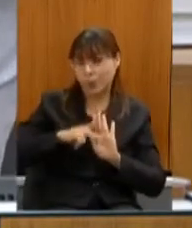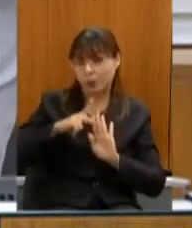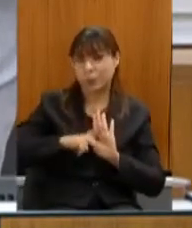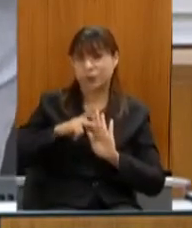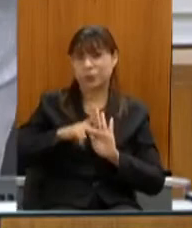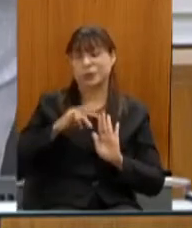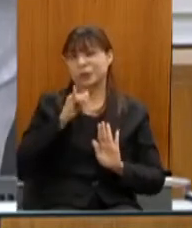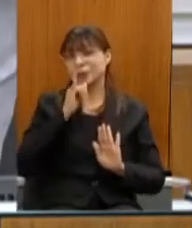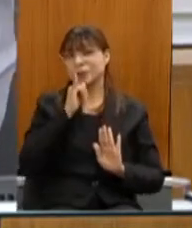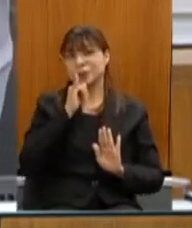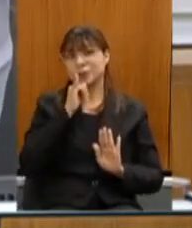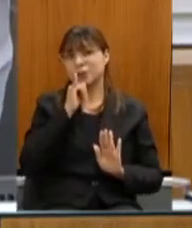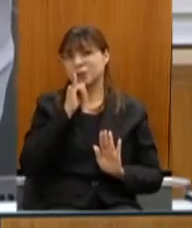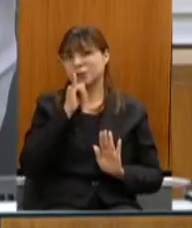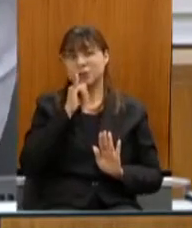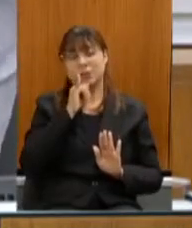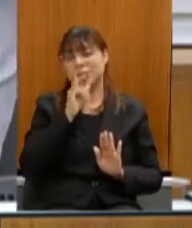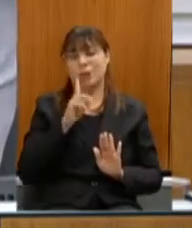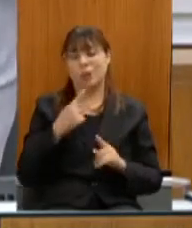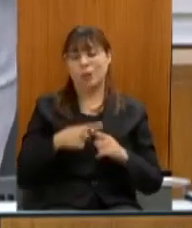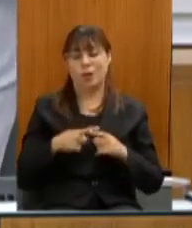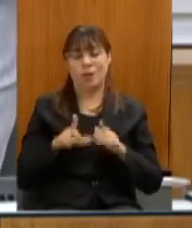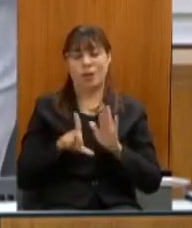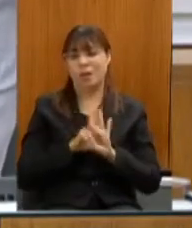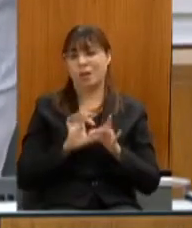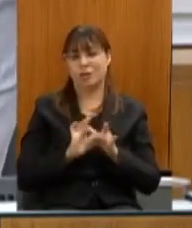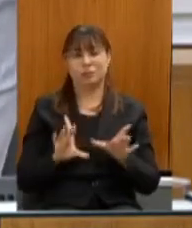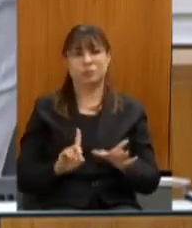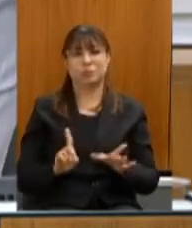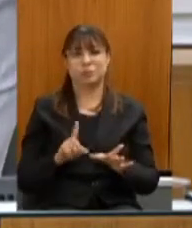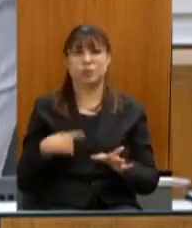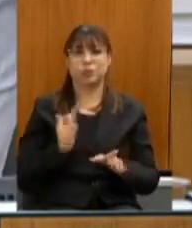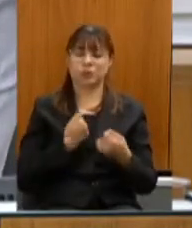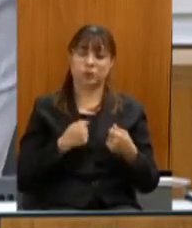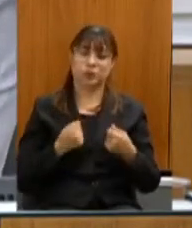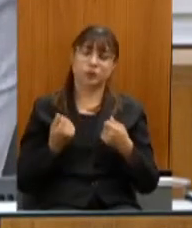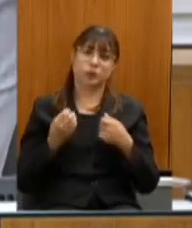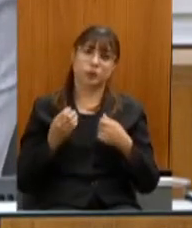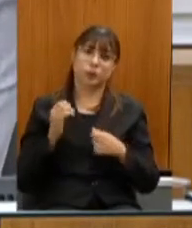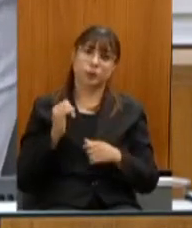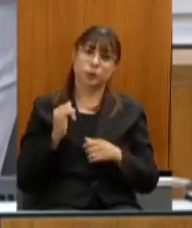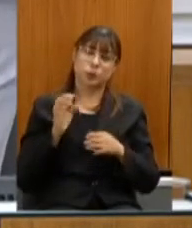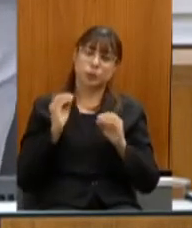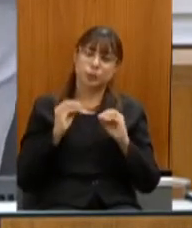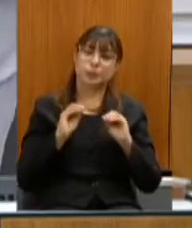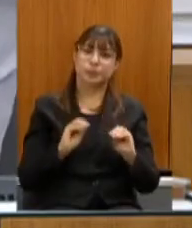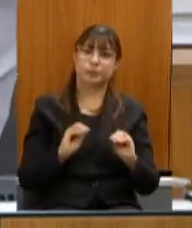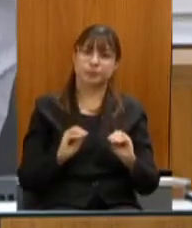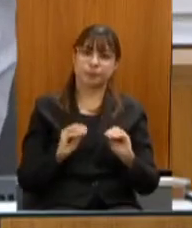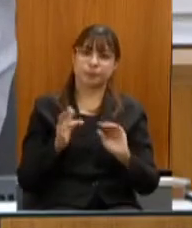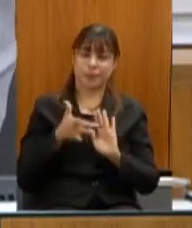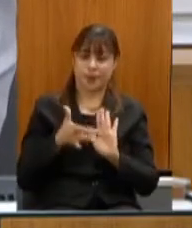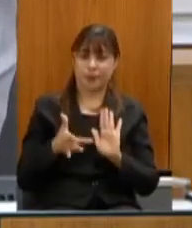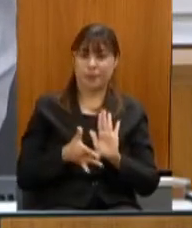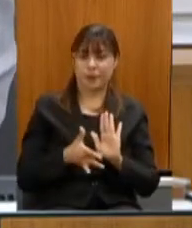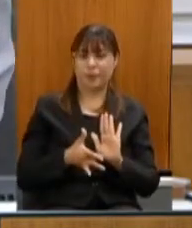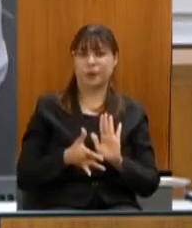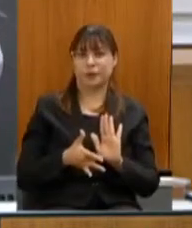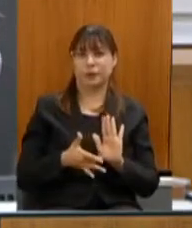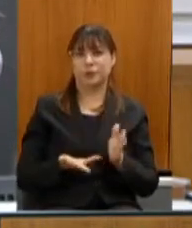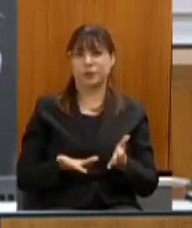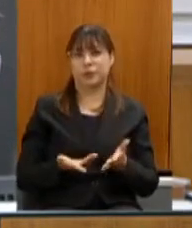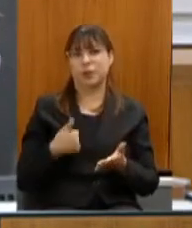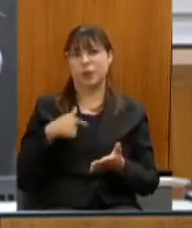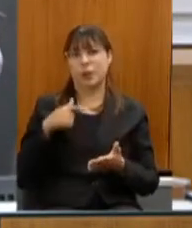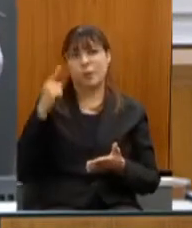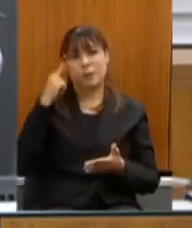infelizmente não porque a lei não prevê e a gente deveria colocar isso na pauta na ordem do dia eu até